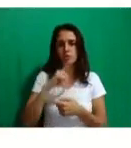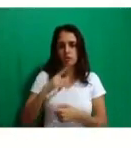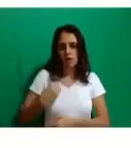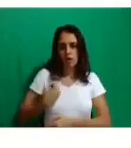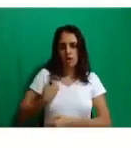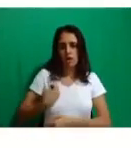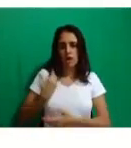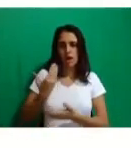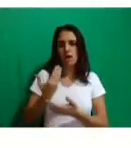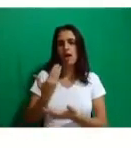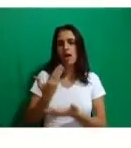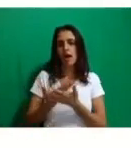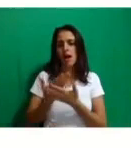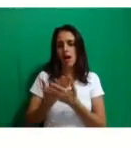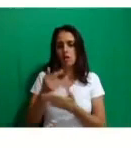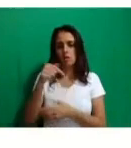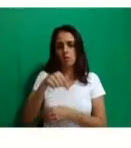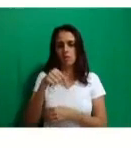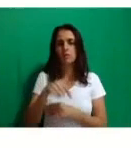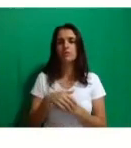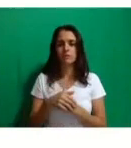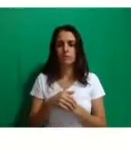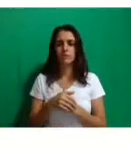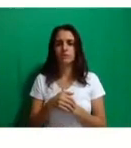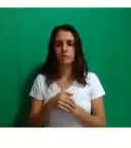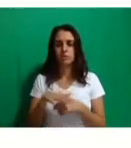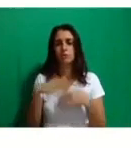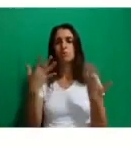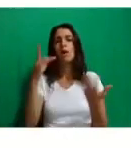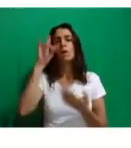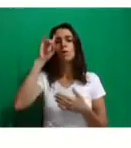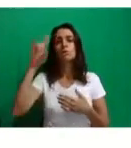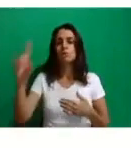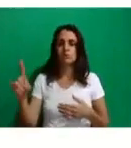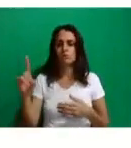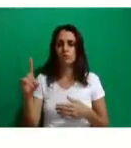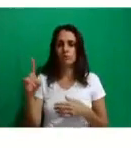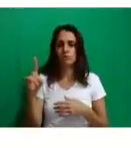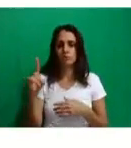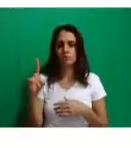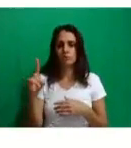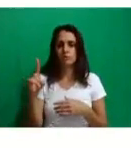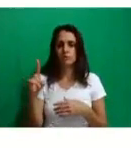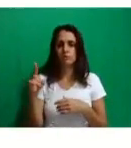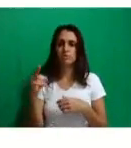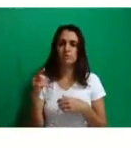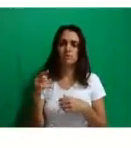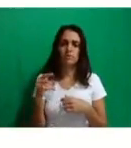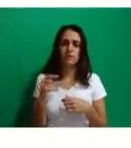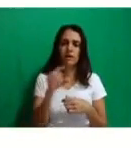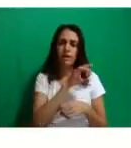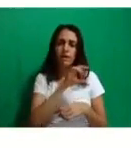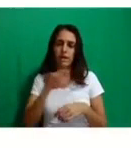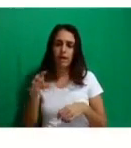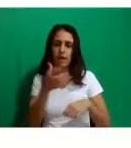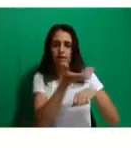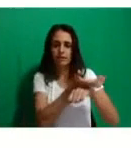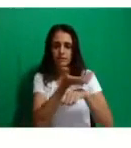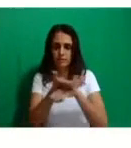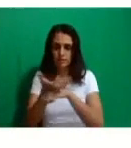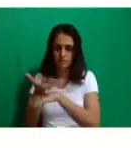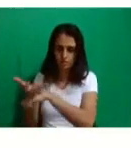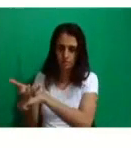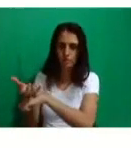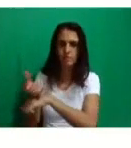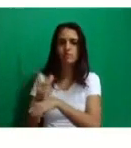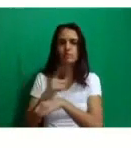terão. Qual o dia da aula de vocês, né? Qual o dia da aula de fundamentos, qual o dia da aula de práticas de linguagem, qual o dia da aula de